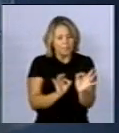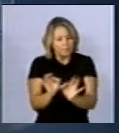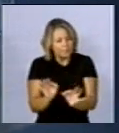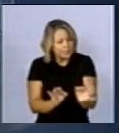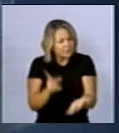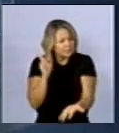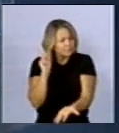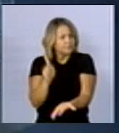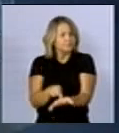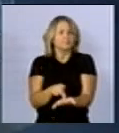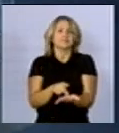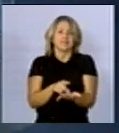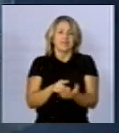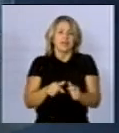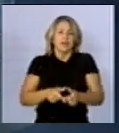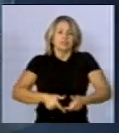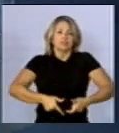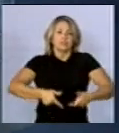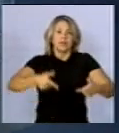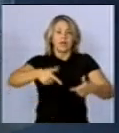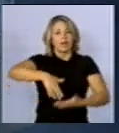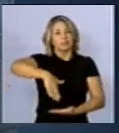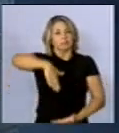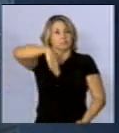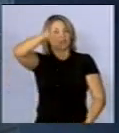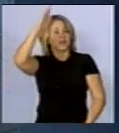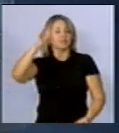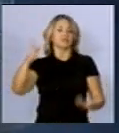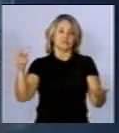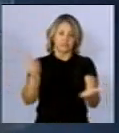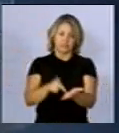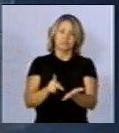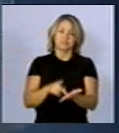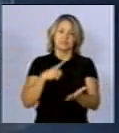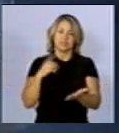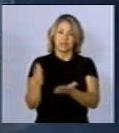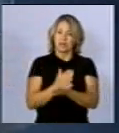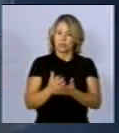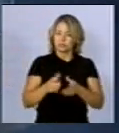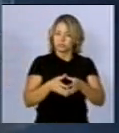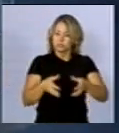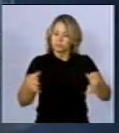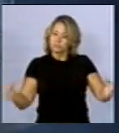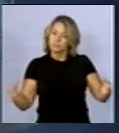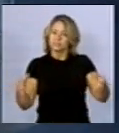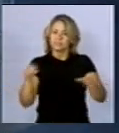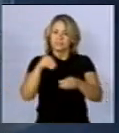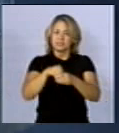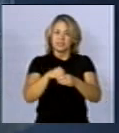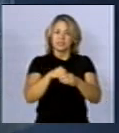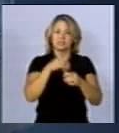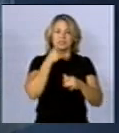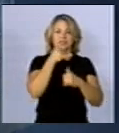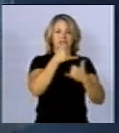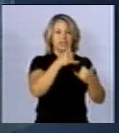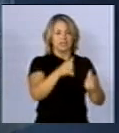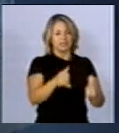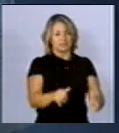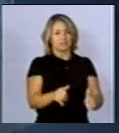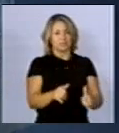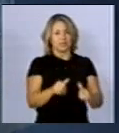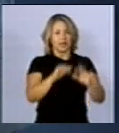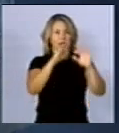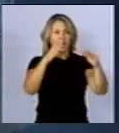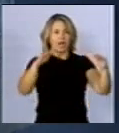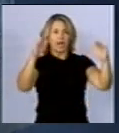desses modelos de cálculo é muito alta. Então, nesse gráfico vemos, embora esteja ilustrado campo elétrico, a situação é exatamente idêntica para magnético. A curva